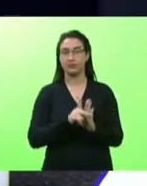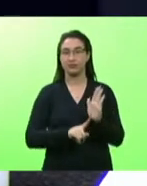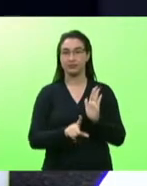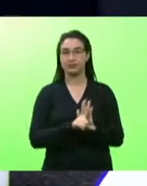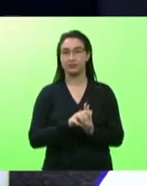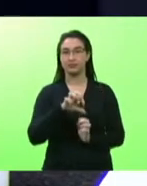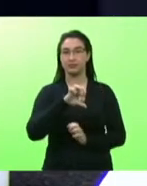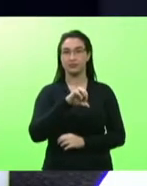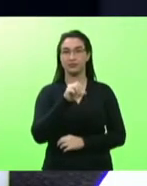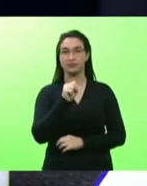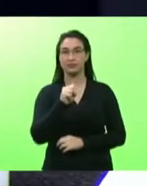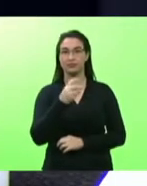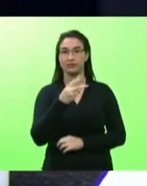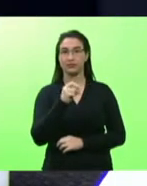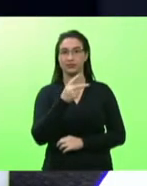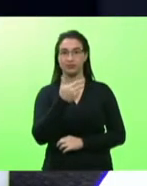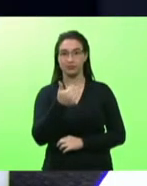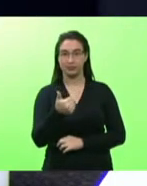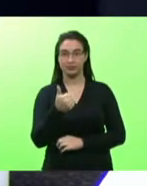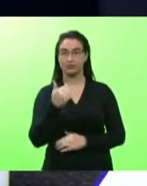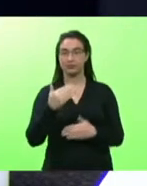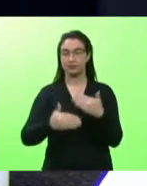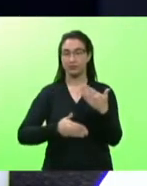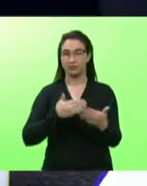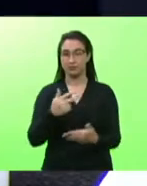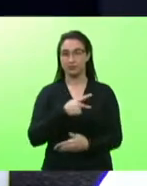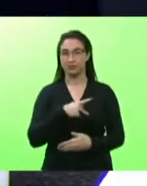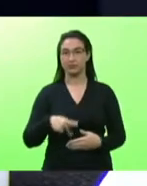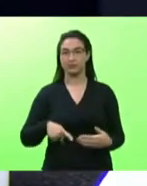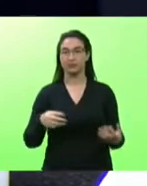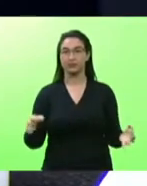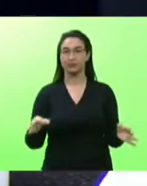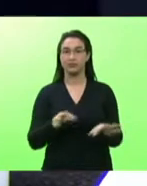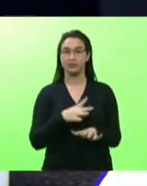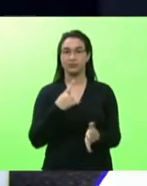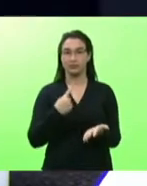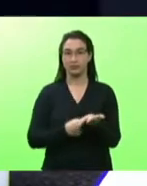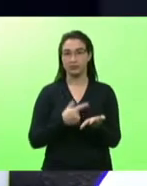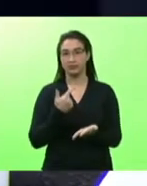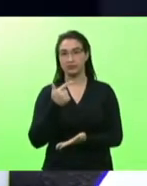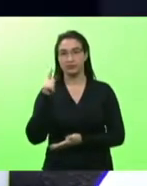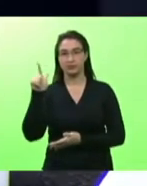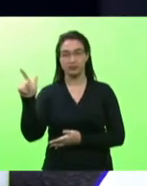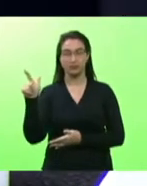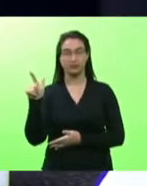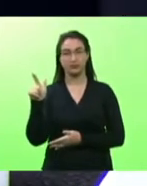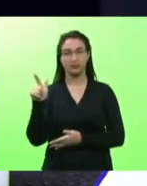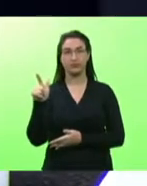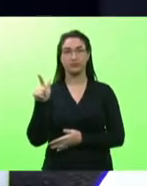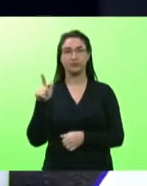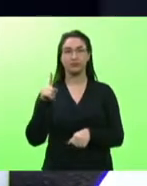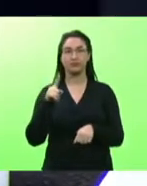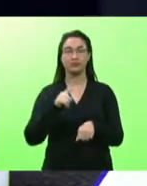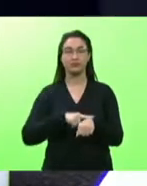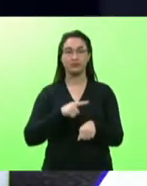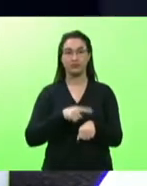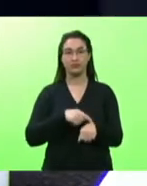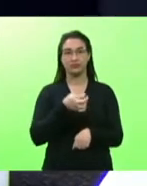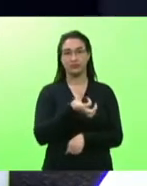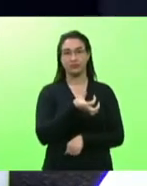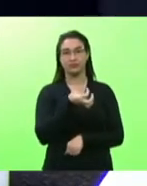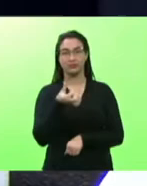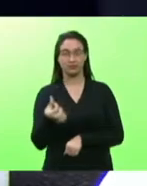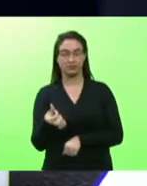-2021. Na sequência, o presidente encerrou a sessão e convocou outra extraordinária para as 16 horas e 21 minutos.